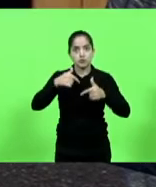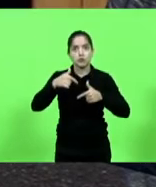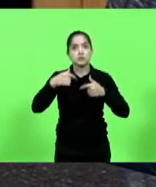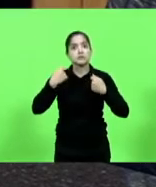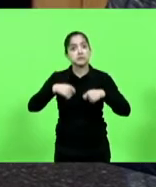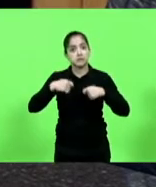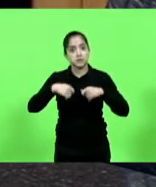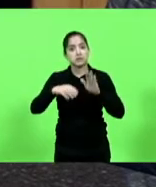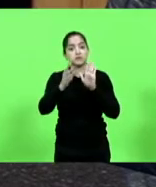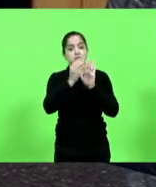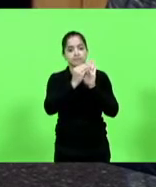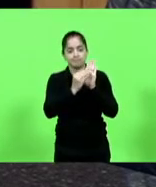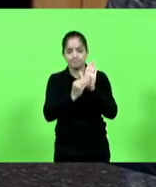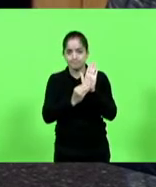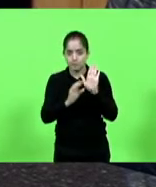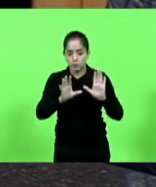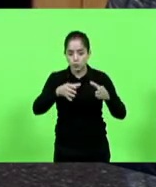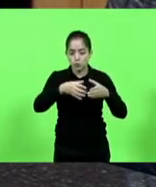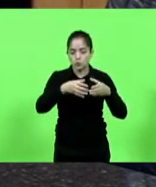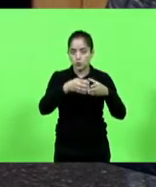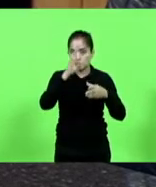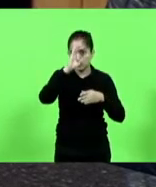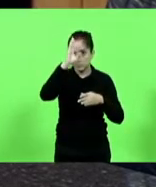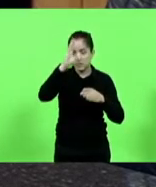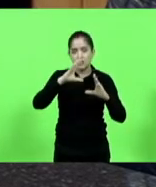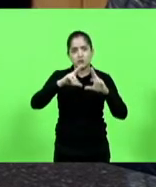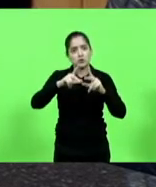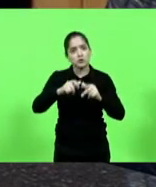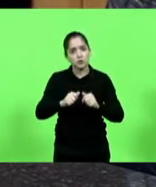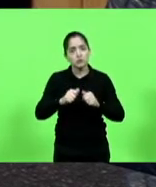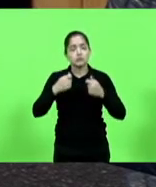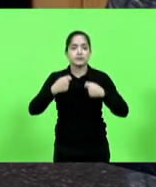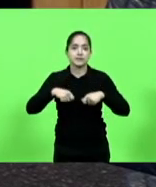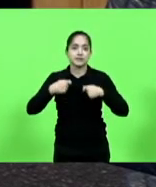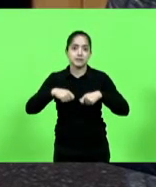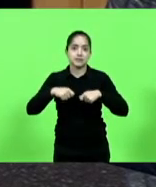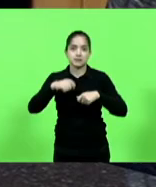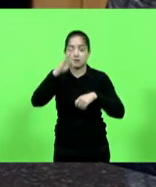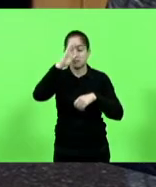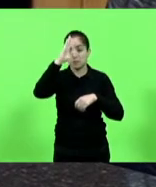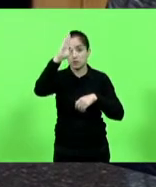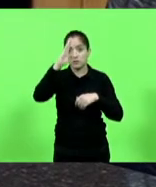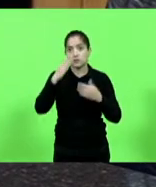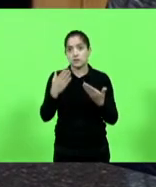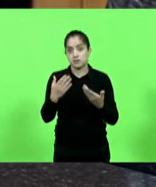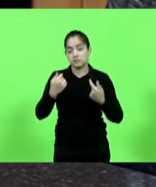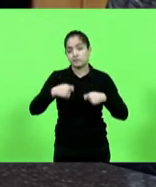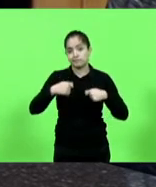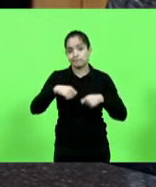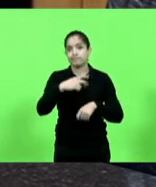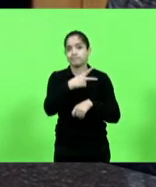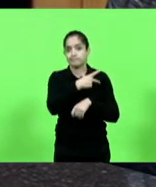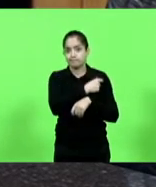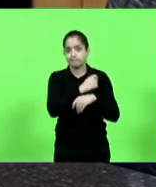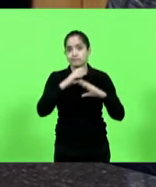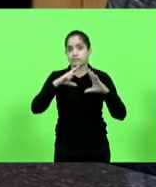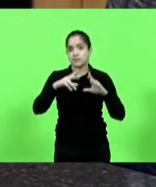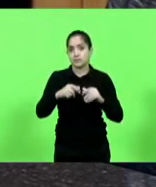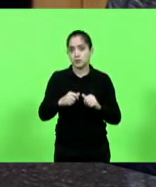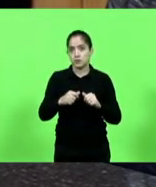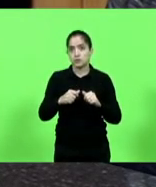como prioridade. A verdade todo mundo nesse momento é prioridade precisávamos ter vacinas para todos